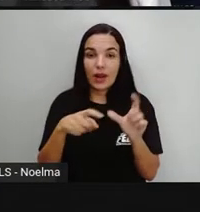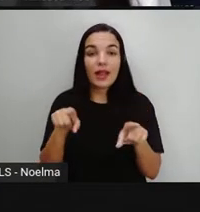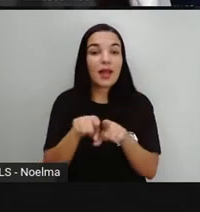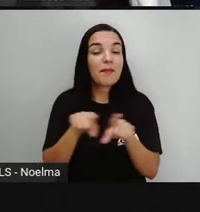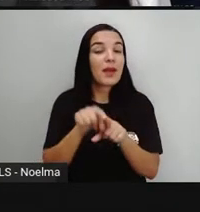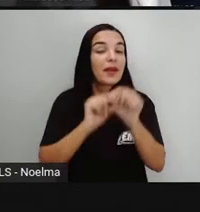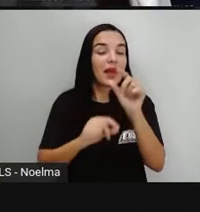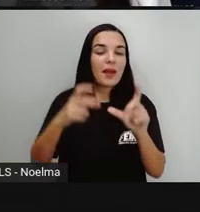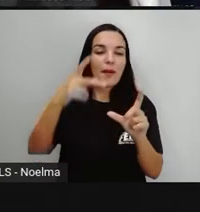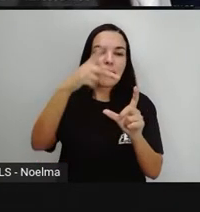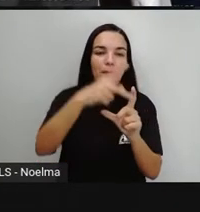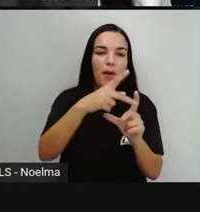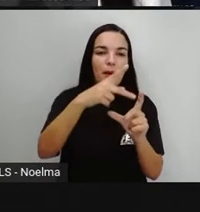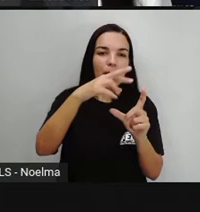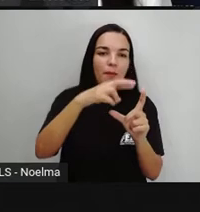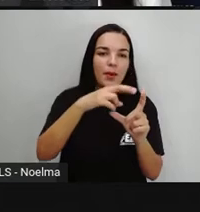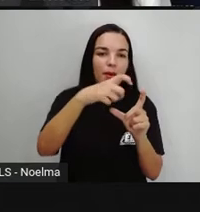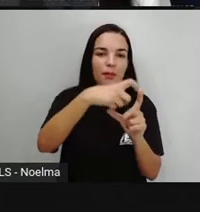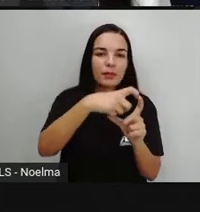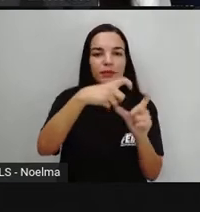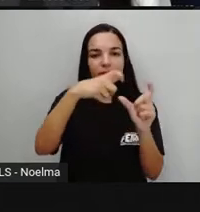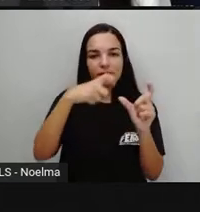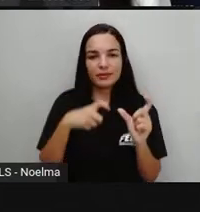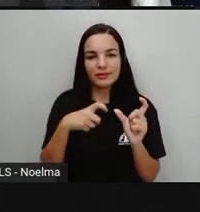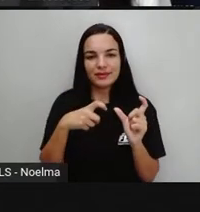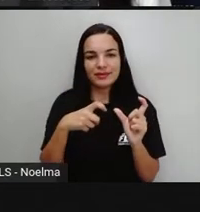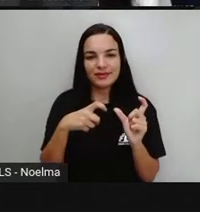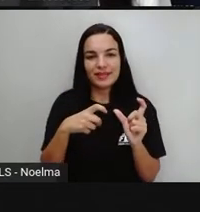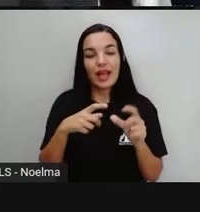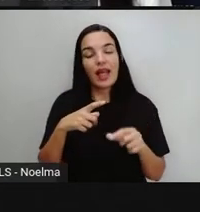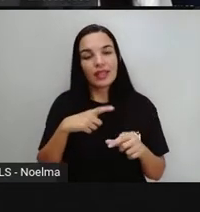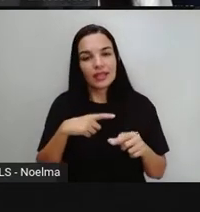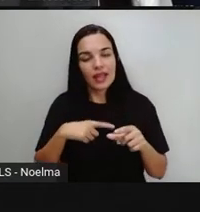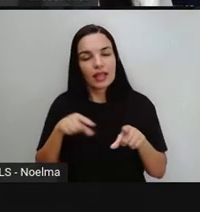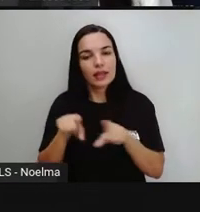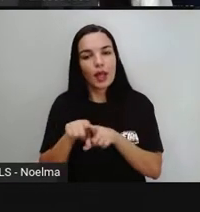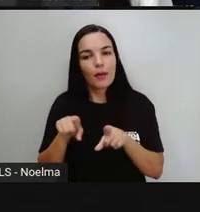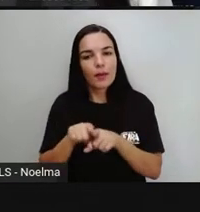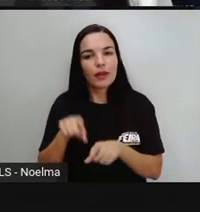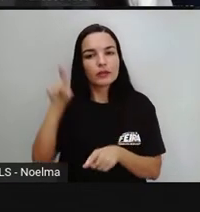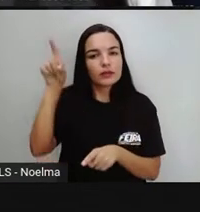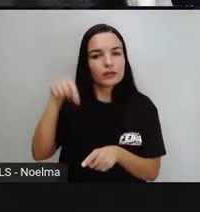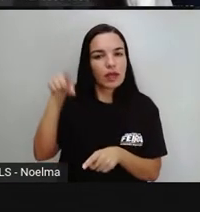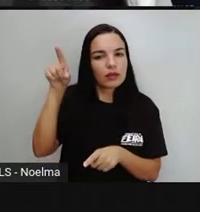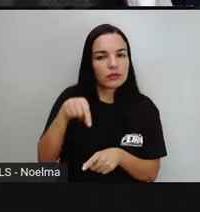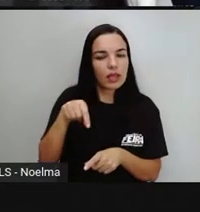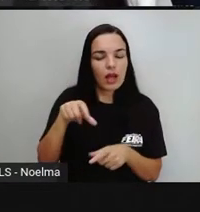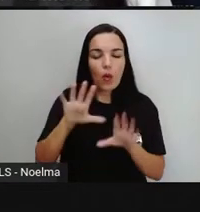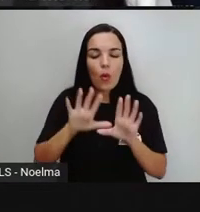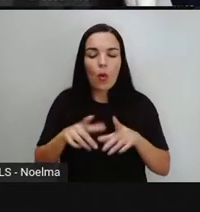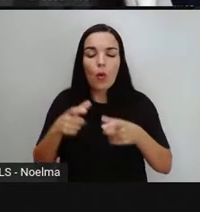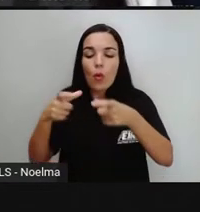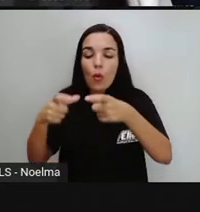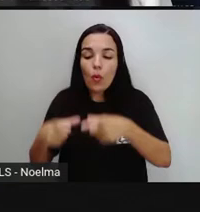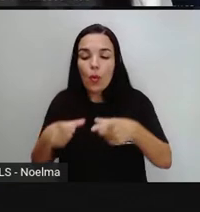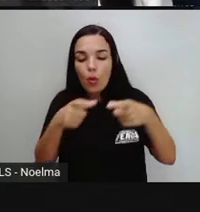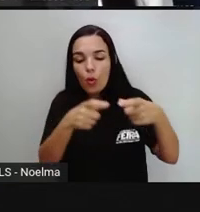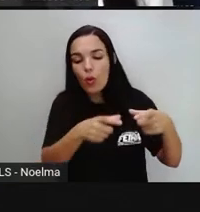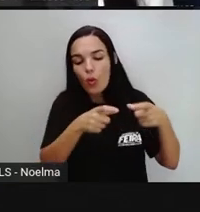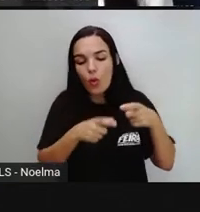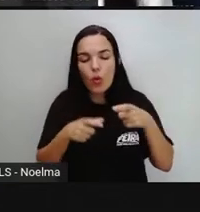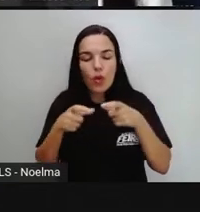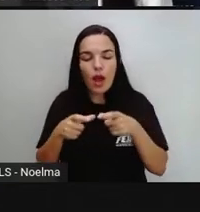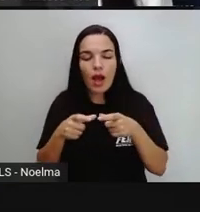classificação se dá, além da identificação da sílaba tônica, a localização dessa sílaba. Então,